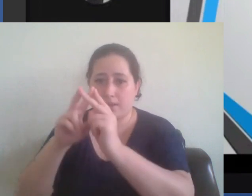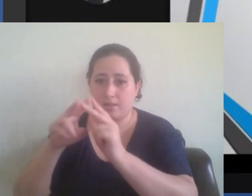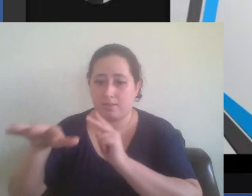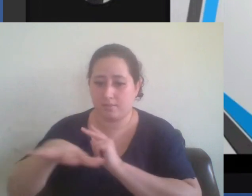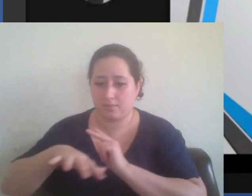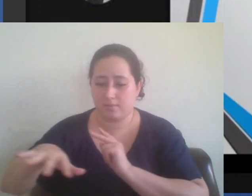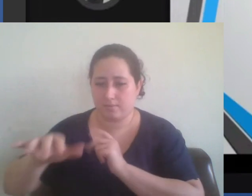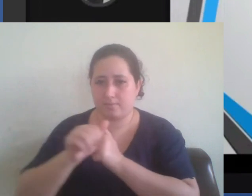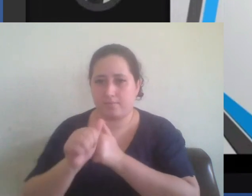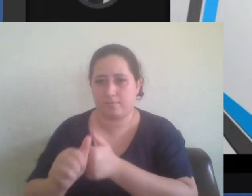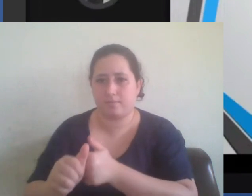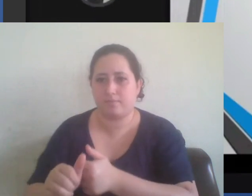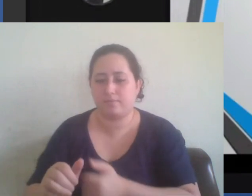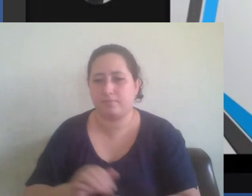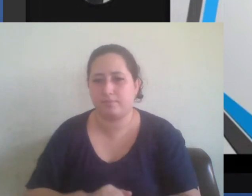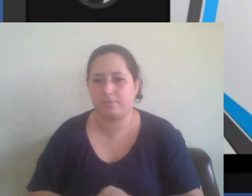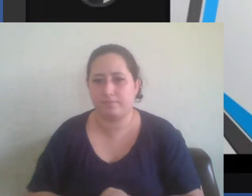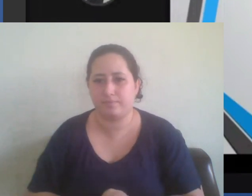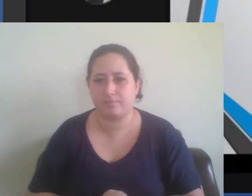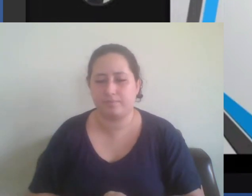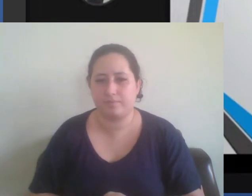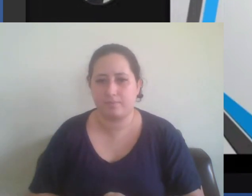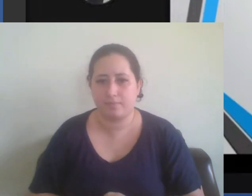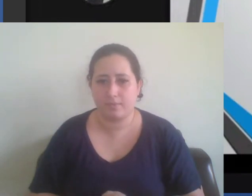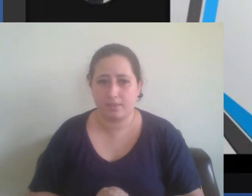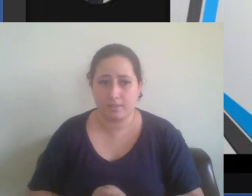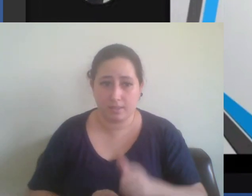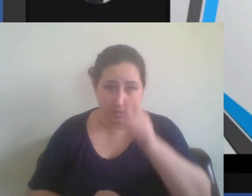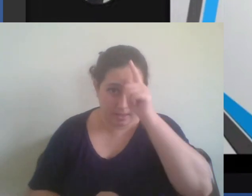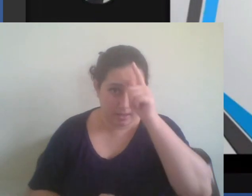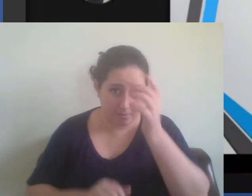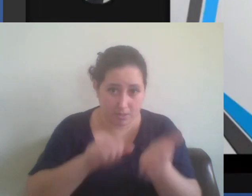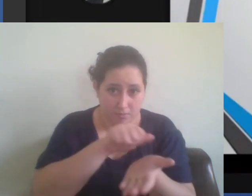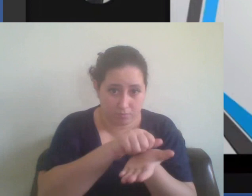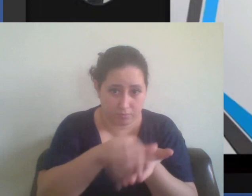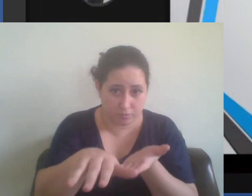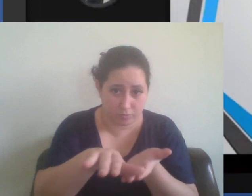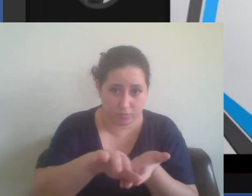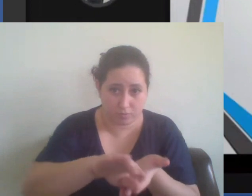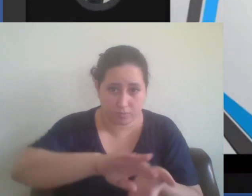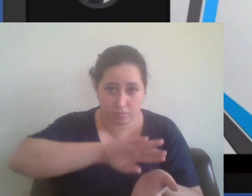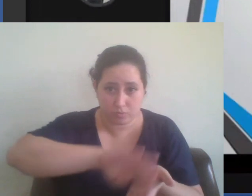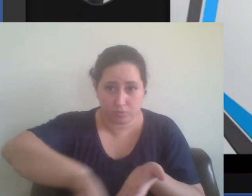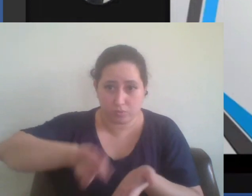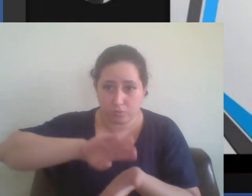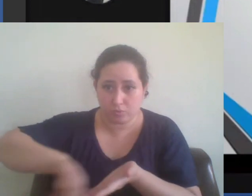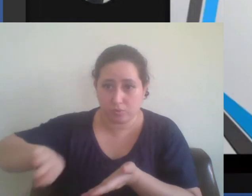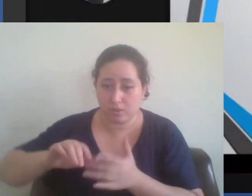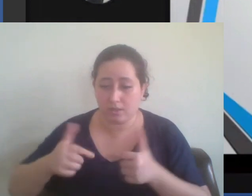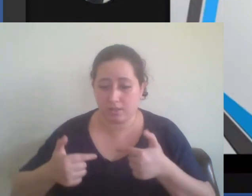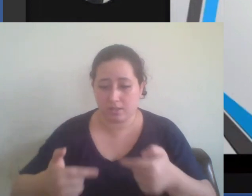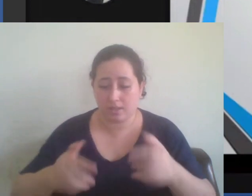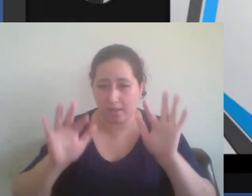quando os alemães foram expulsos ao final da guerra